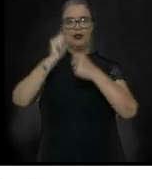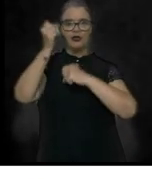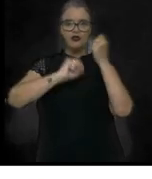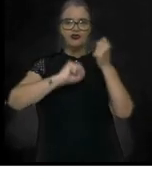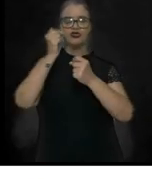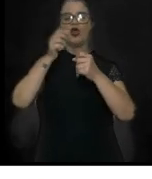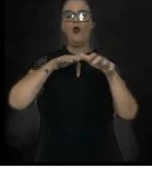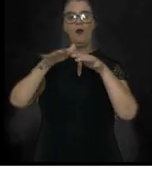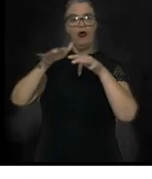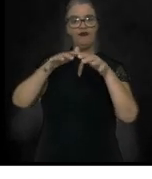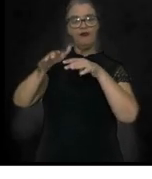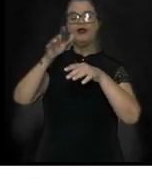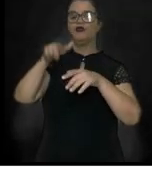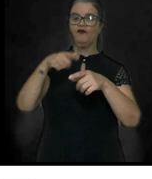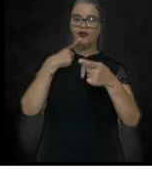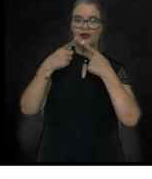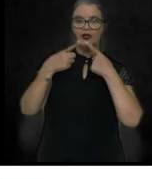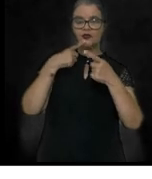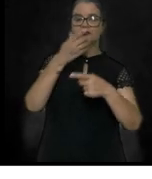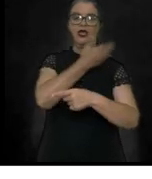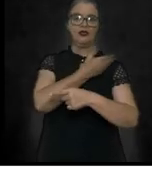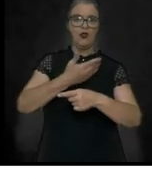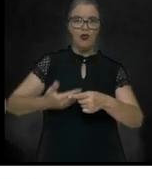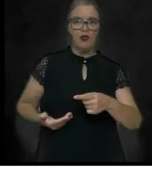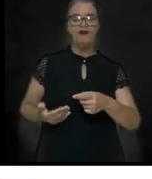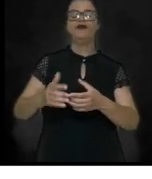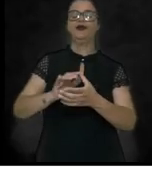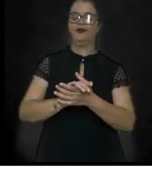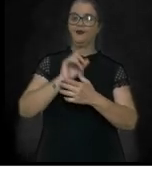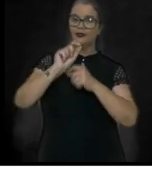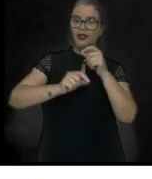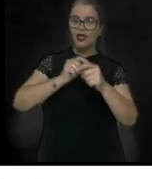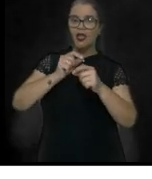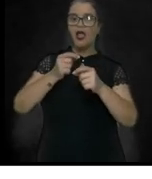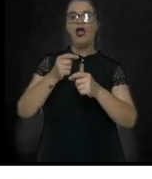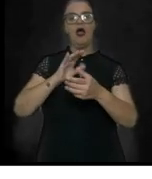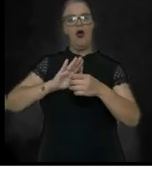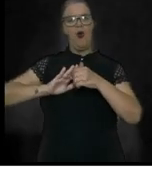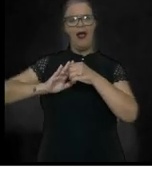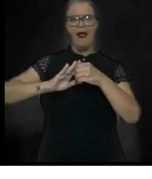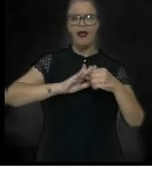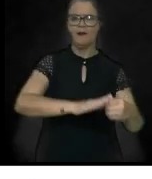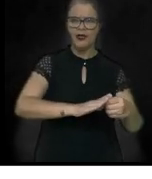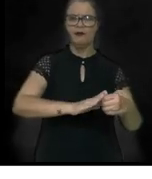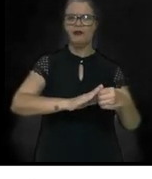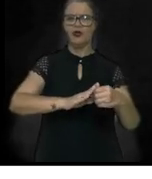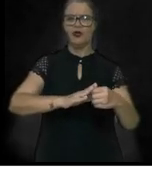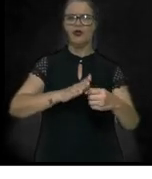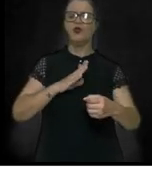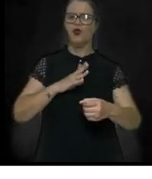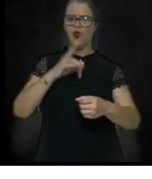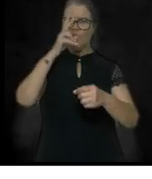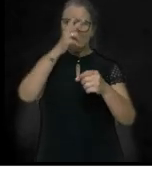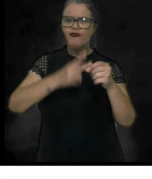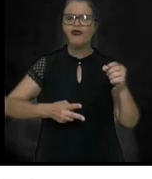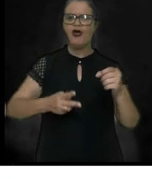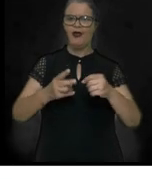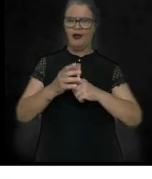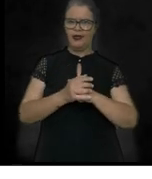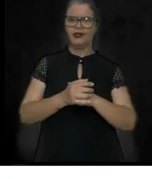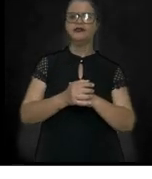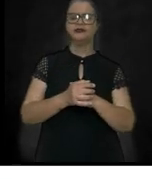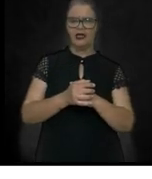denunciado ao governo que o reprimiu com violência, com violência, com bastante